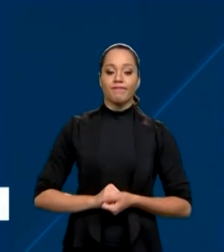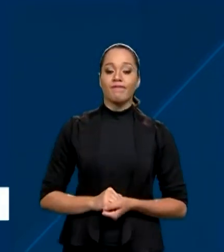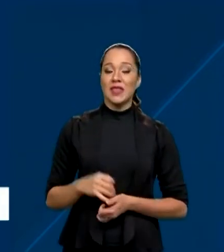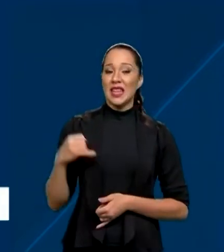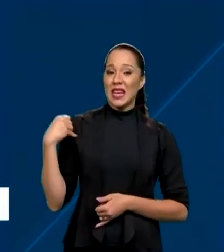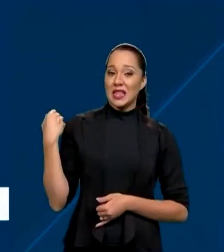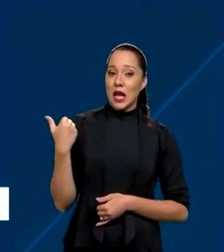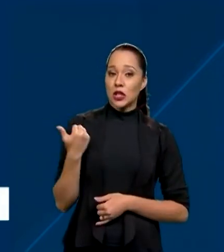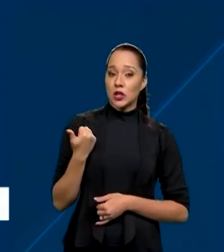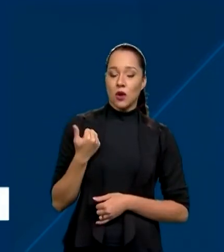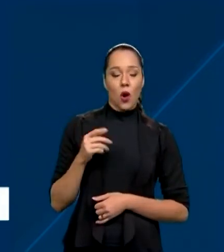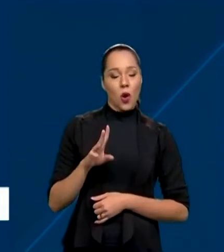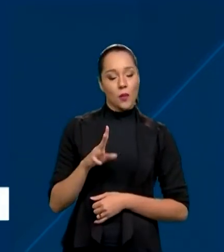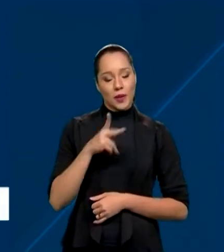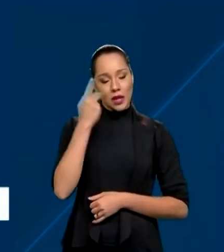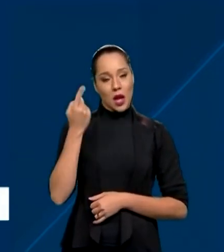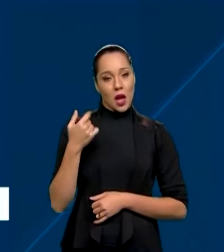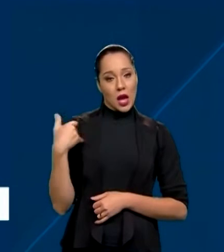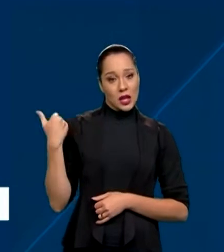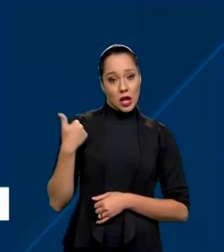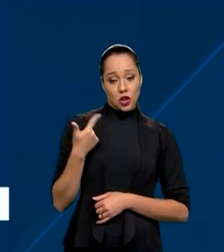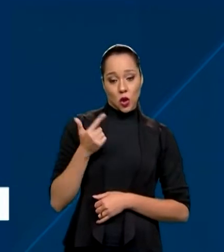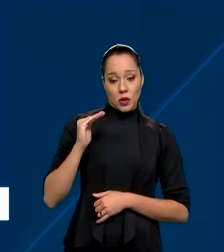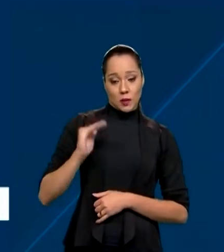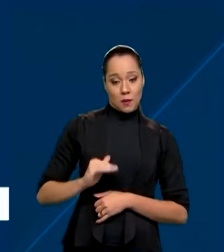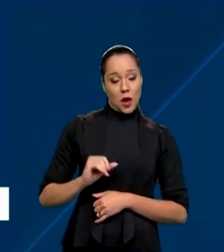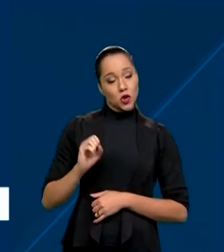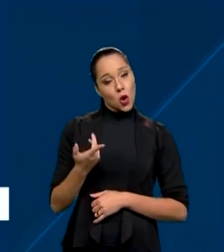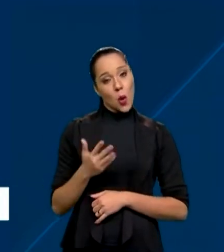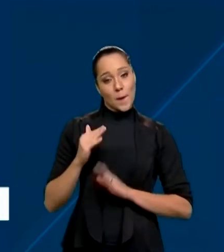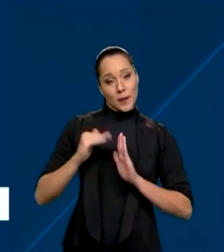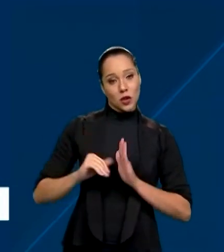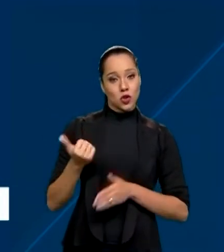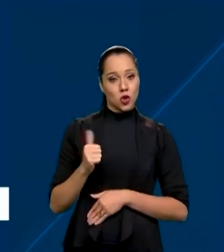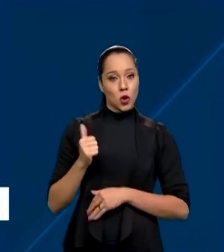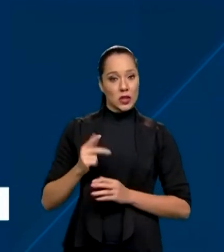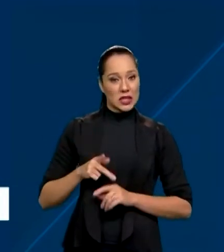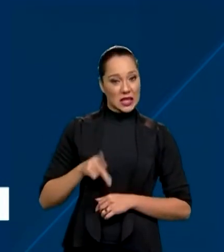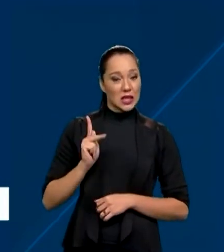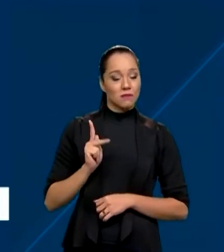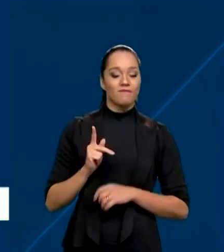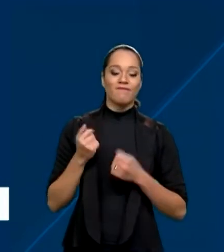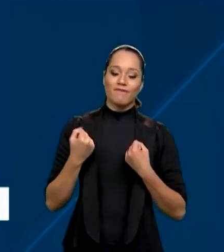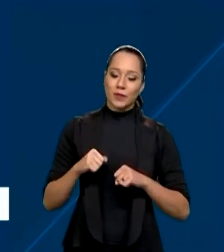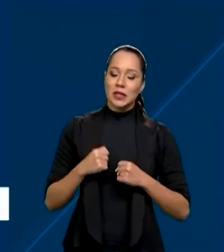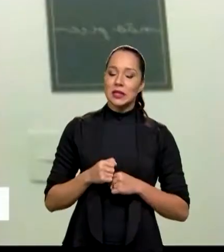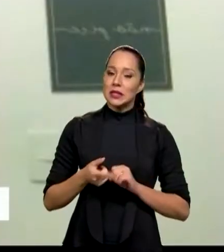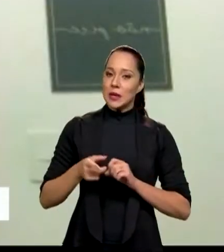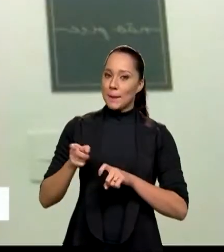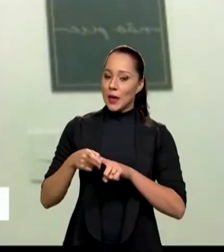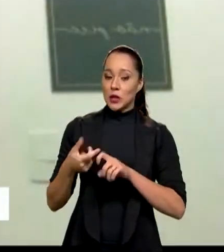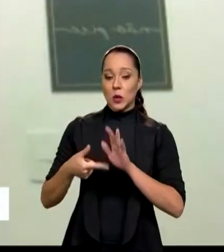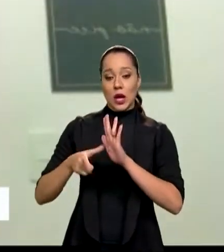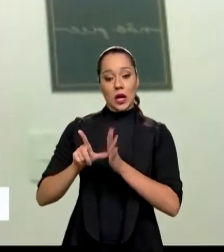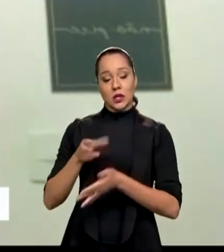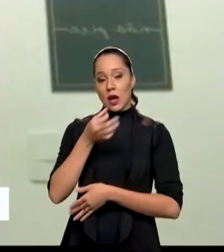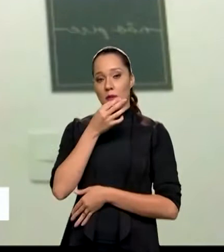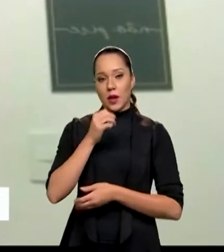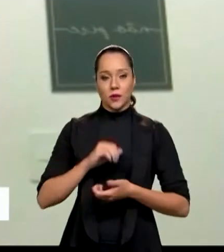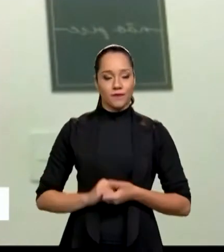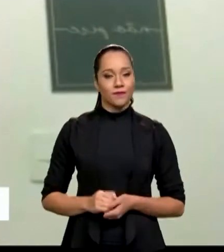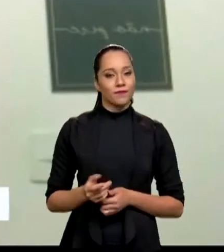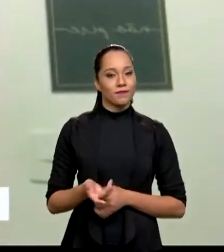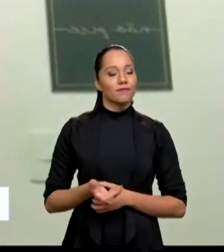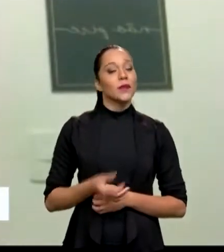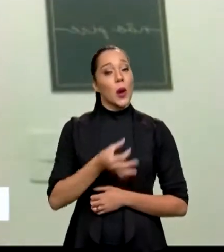menos de 11 quilos ou menos de 2 anos, é melhor consultar um médico antes de tomar o medicamento. O paracetamol